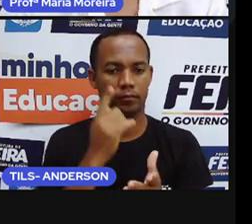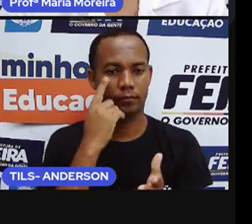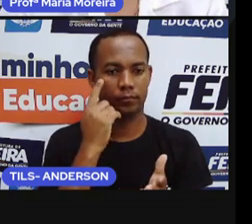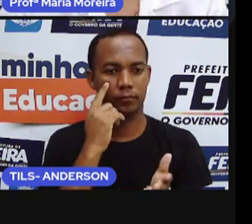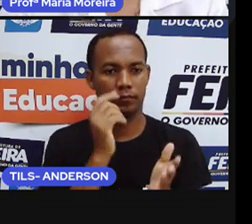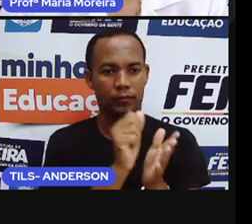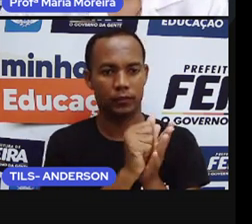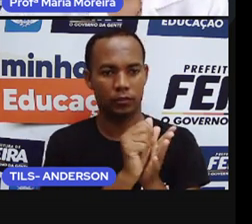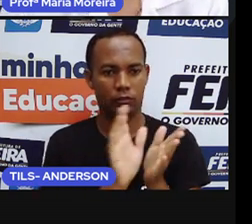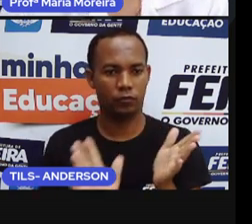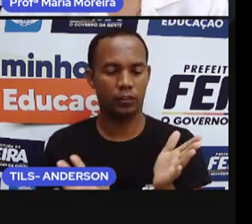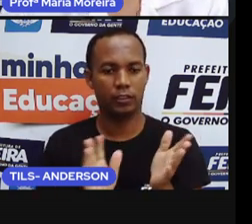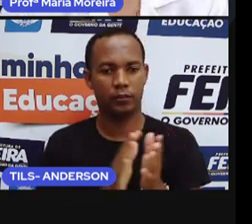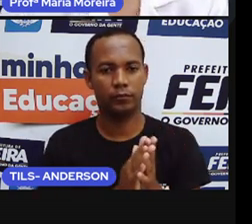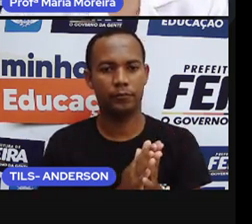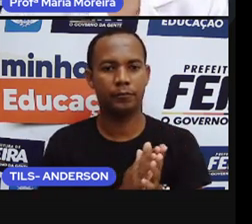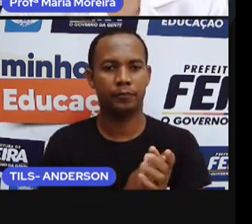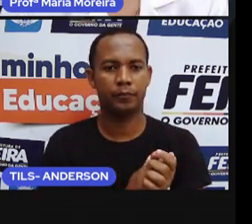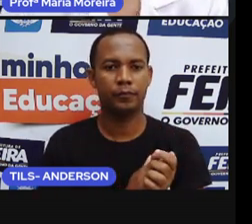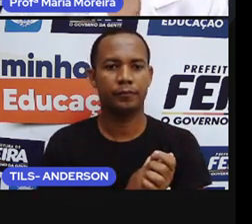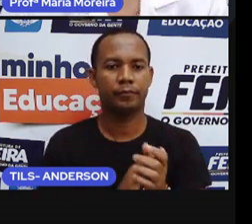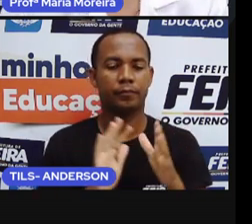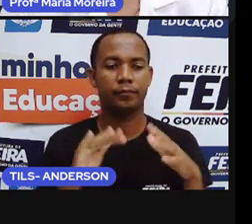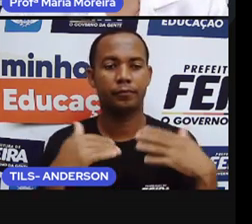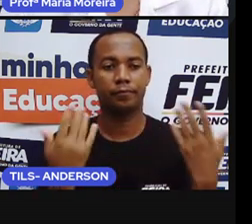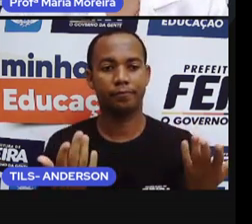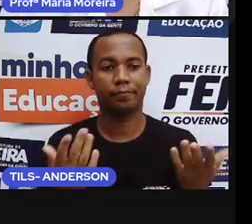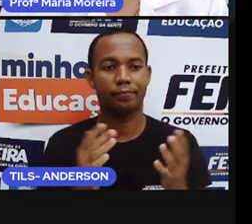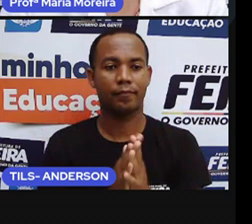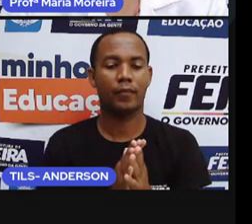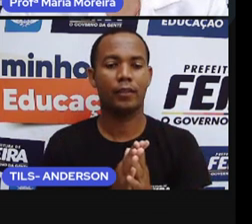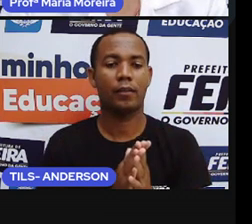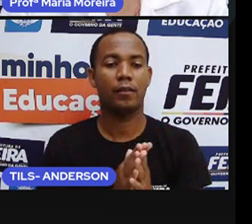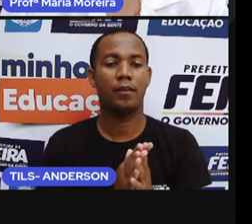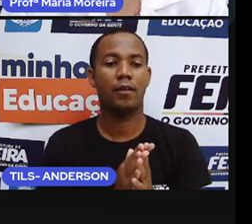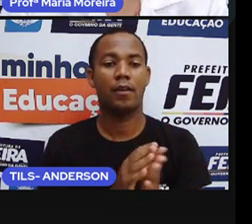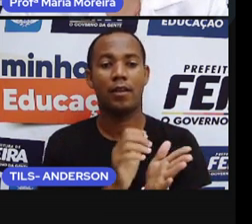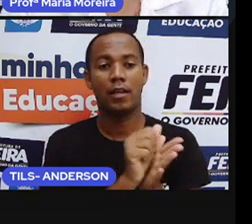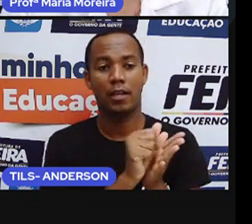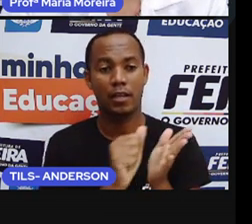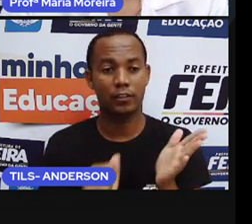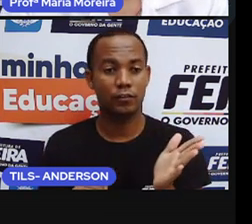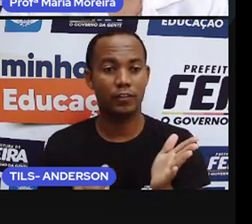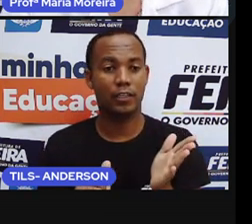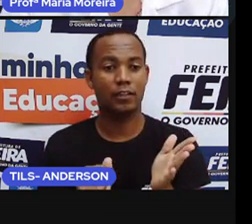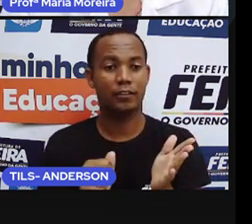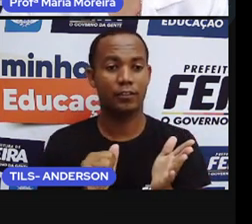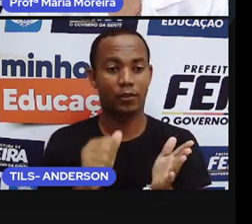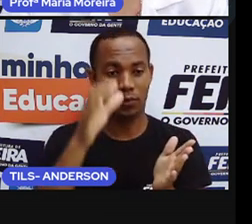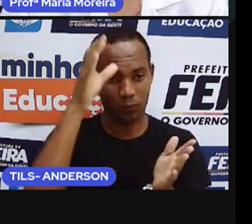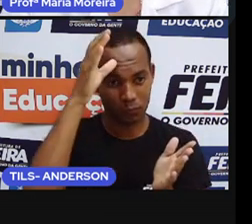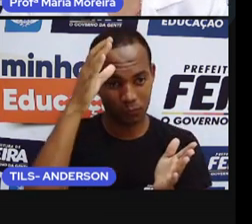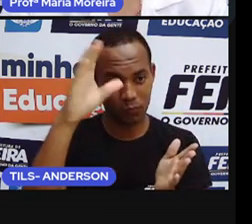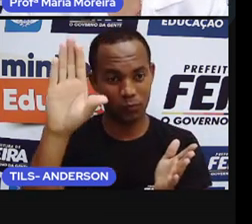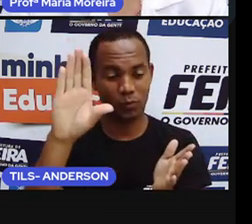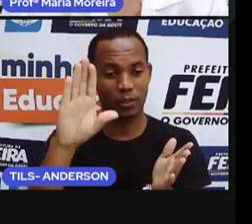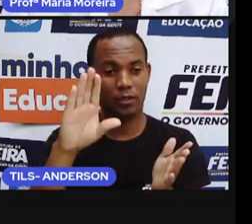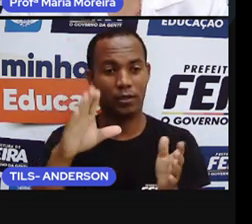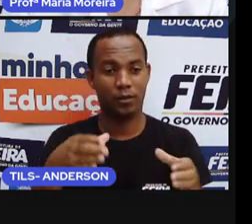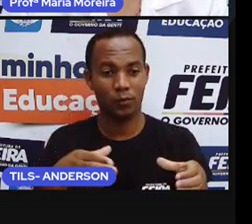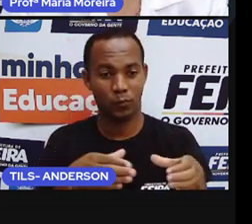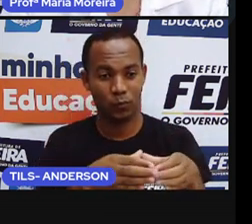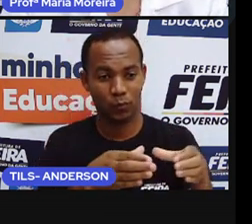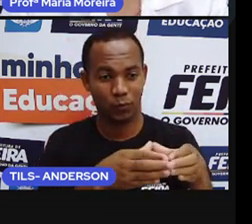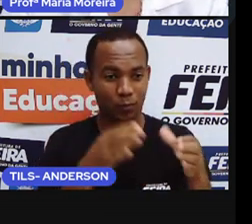complementar. Olá, meninata. Vamos para mais uma atividade sobre a cultura indígena? Observe atentamente